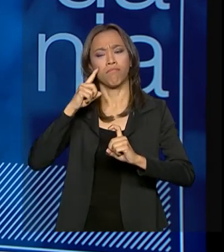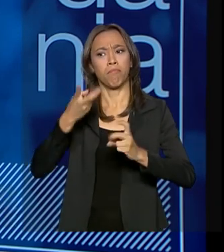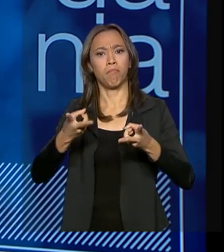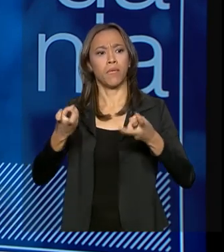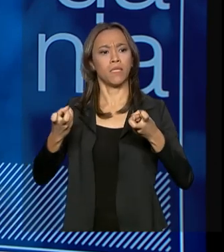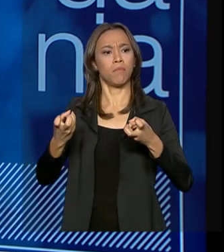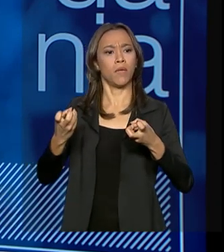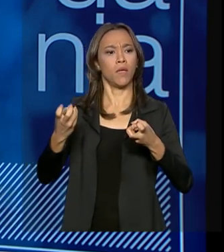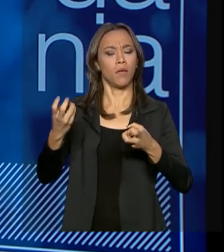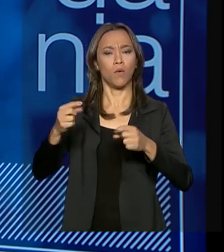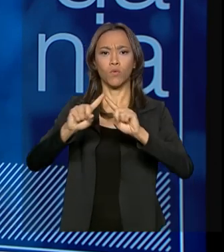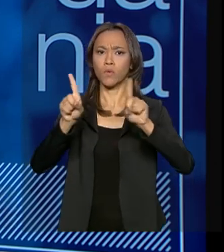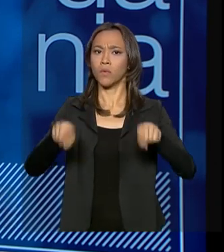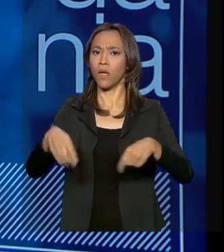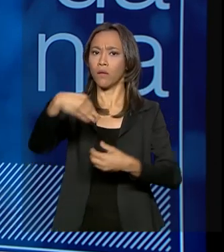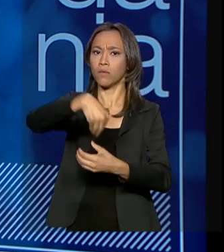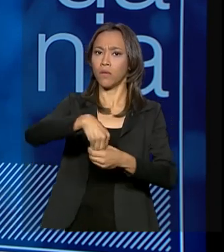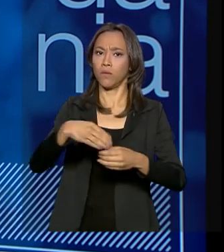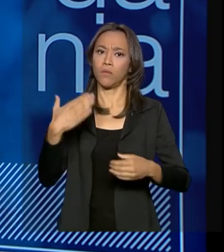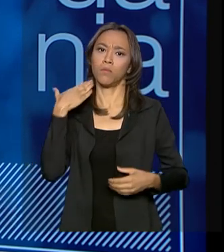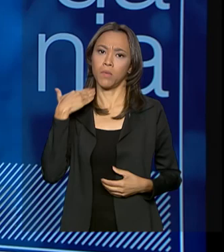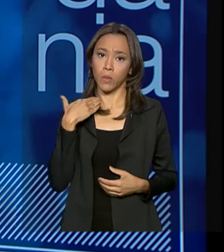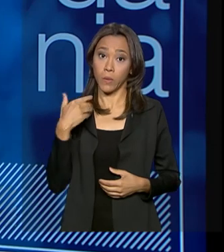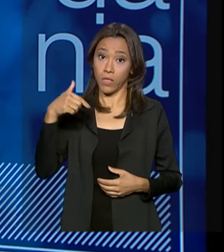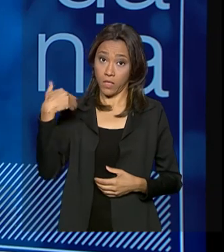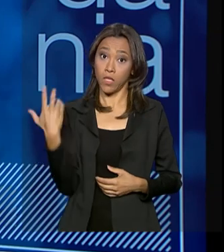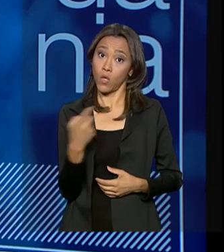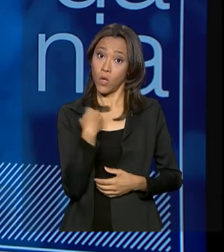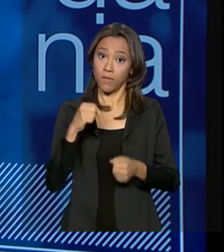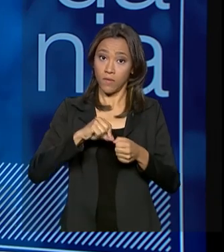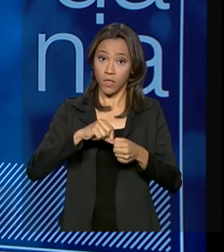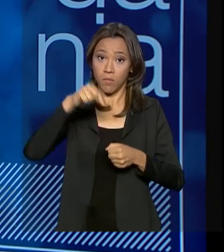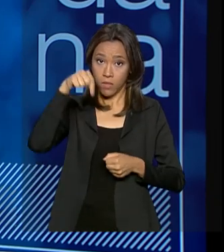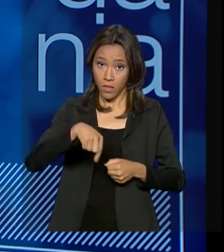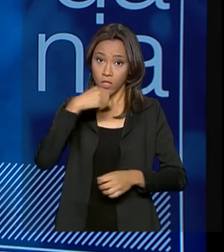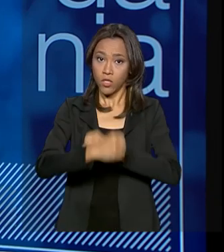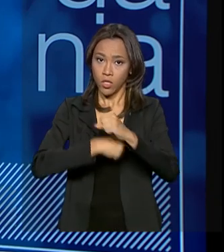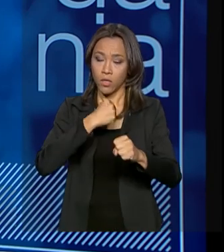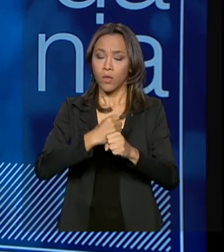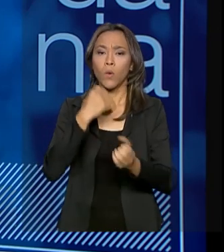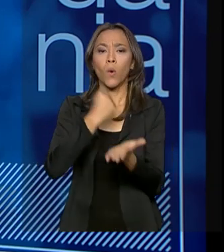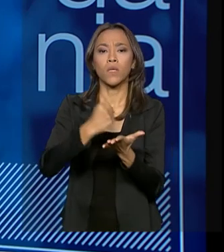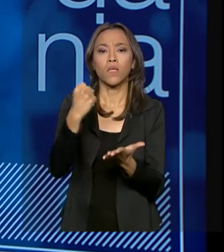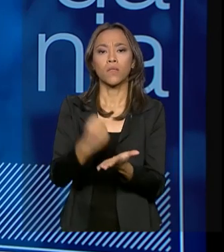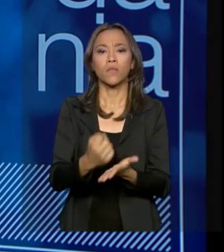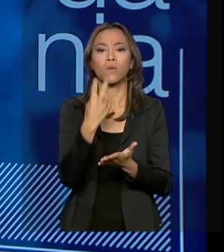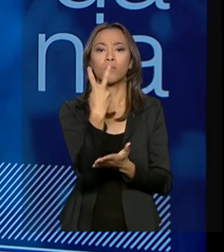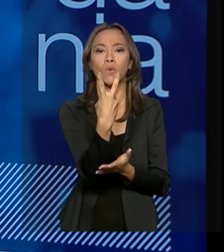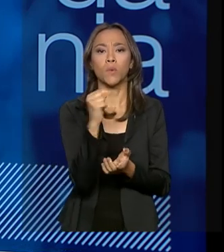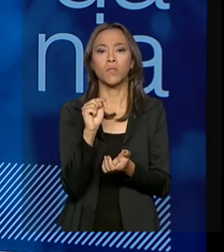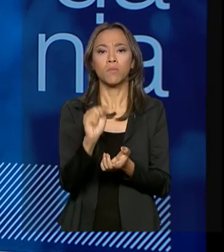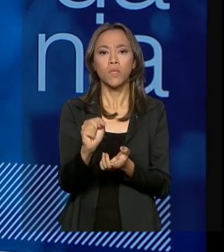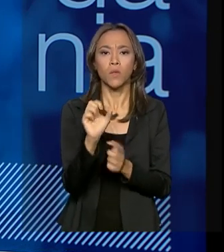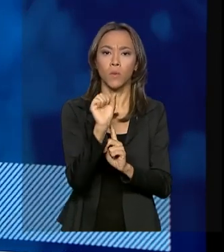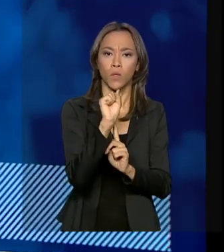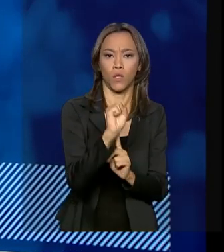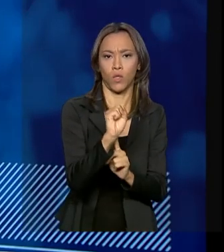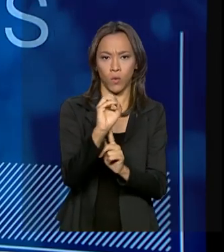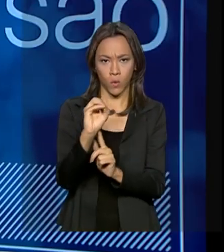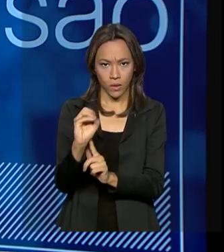e fizemos, neste ano de 2019, uma contratação de 2.800